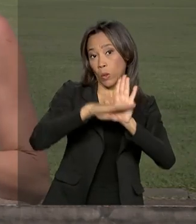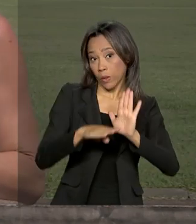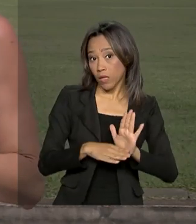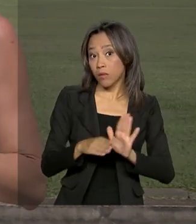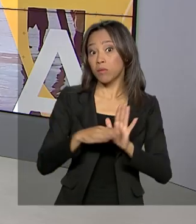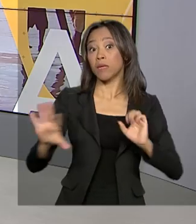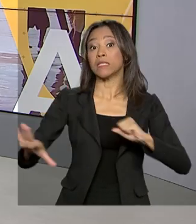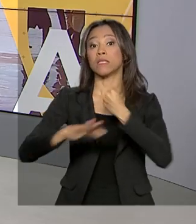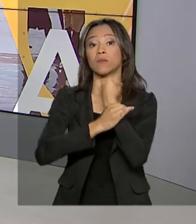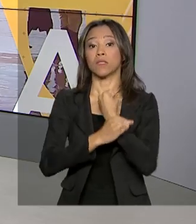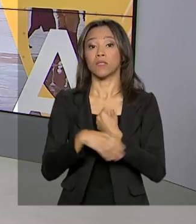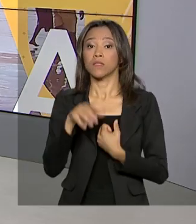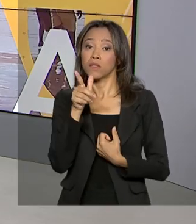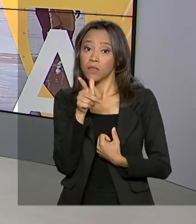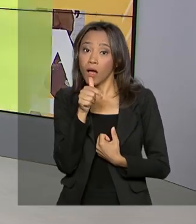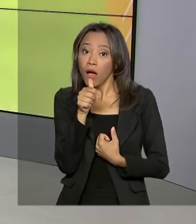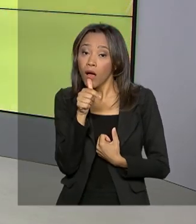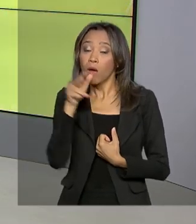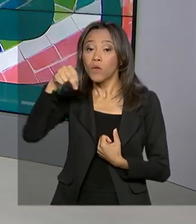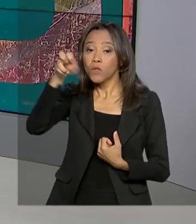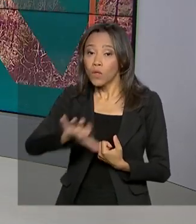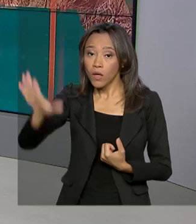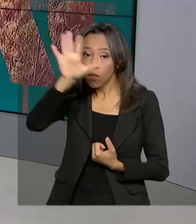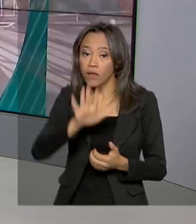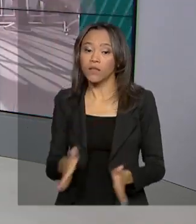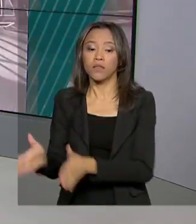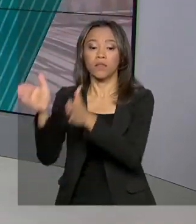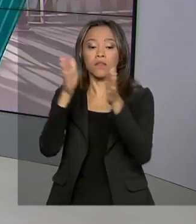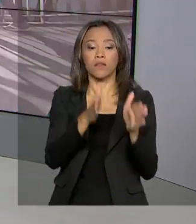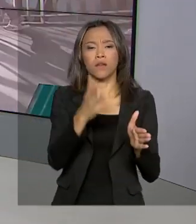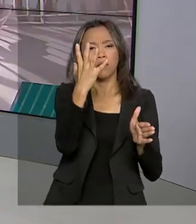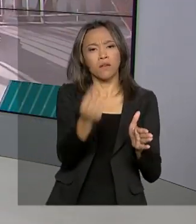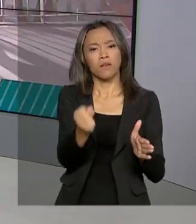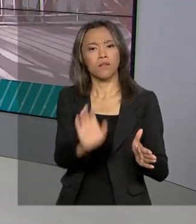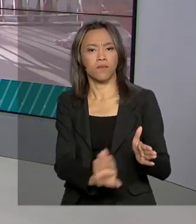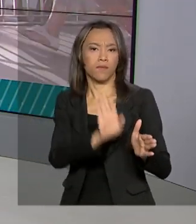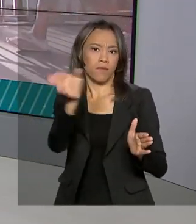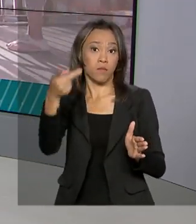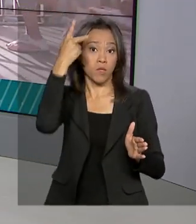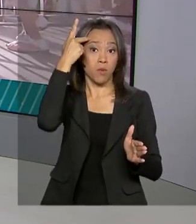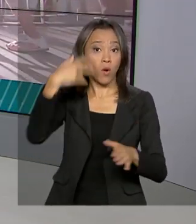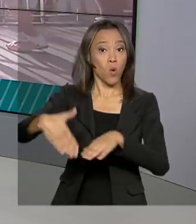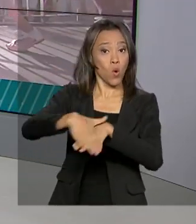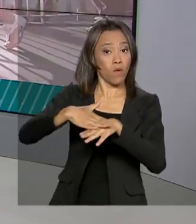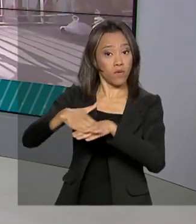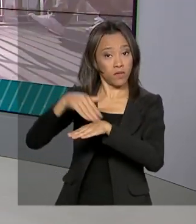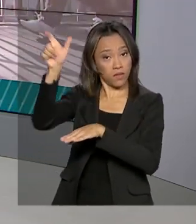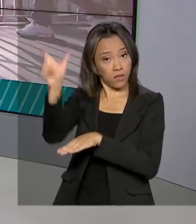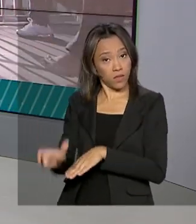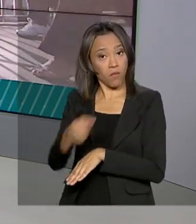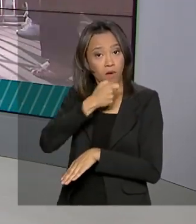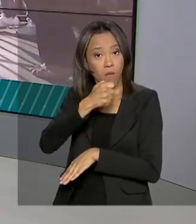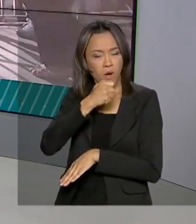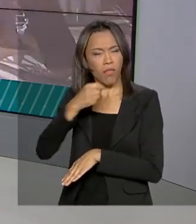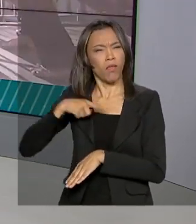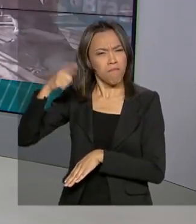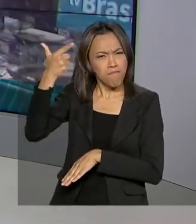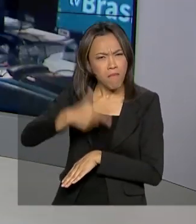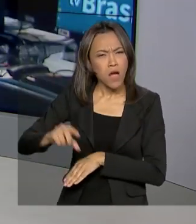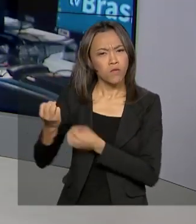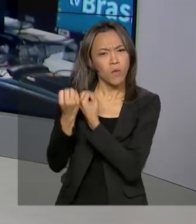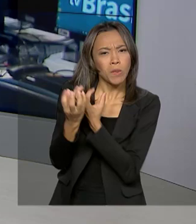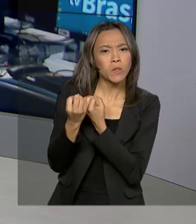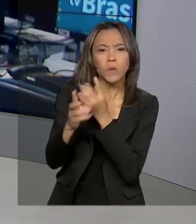Nordeste. E agora vamos até São Paulo conversar com a repórter Raquel Sets. Ela tem mais informações